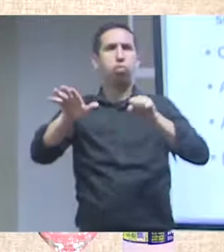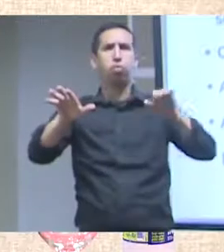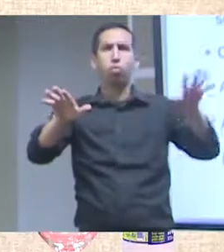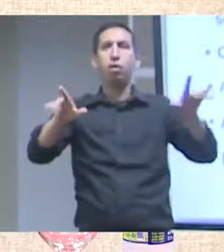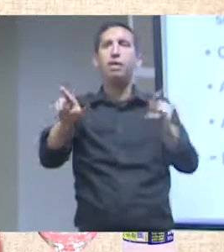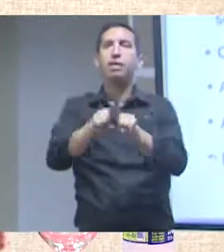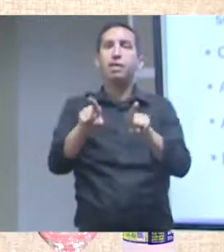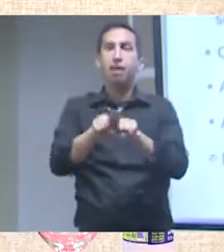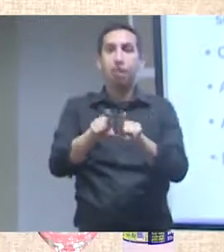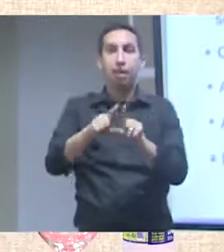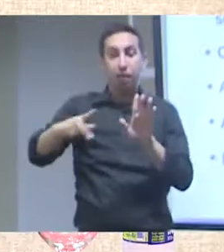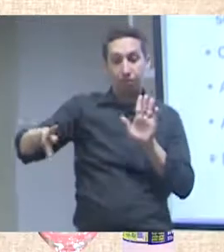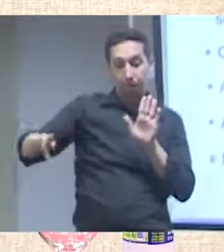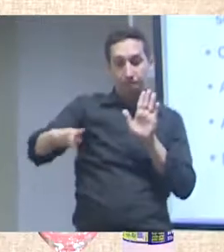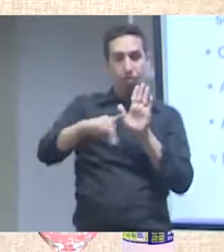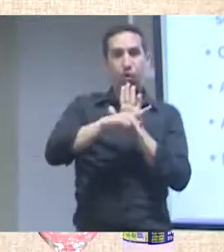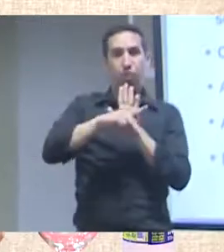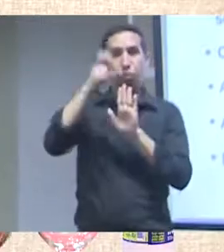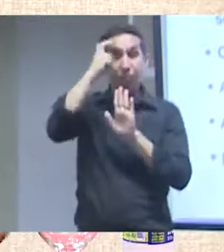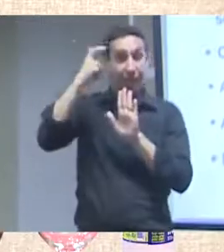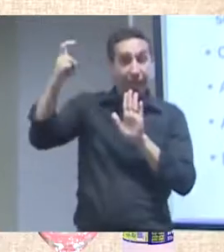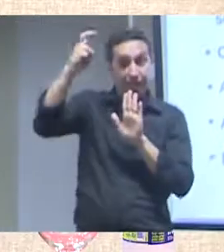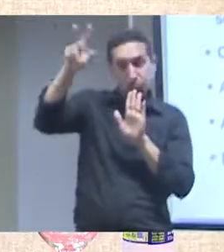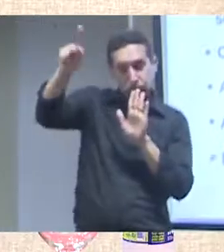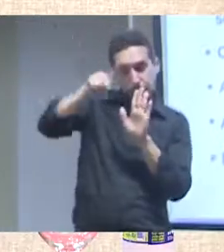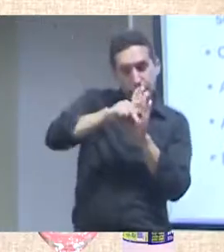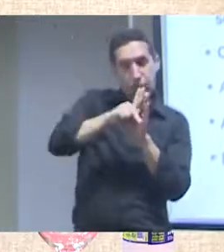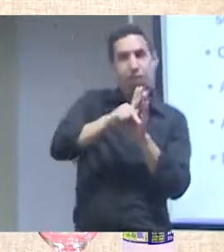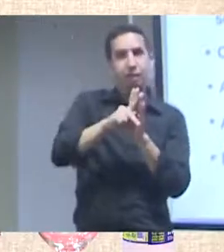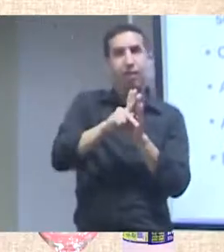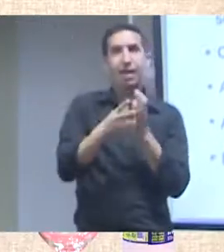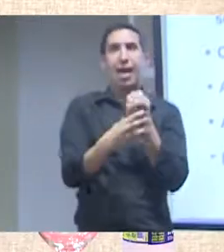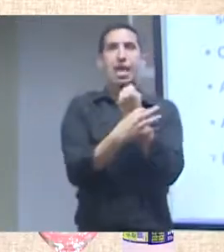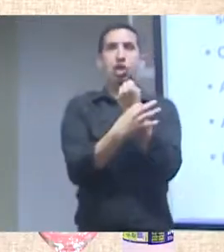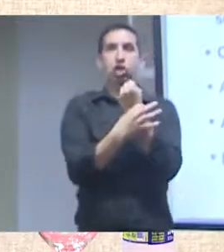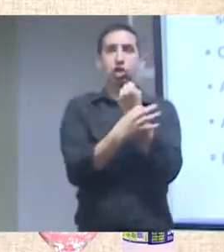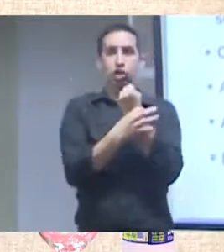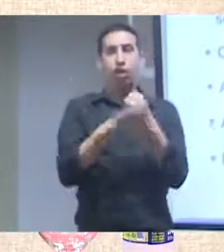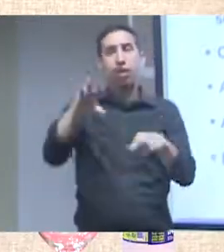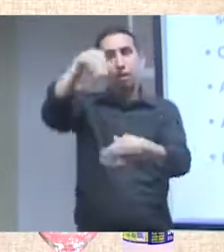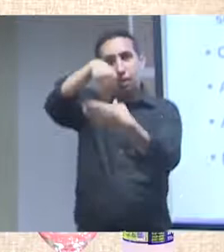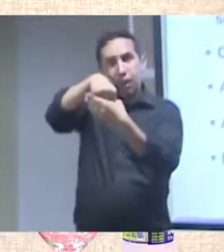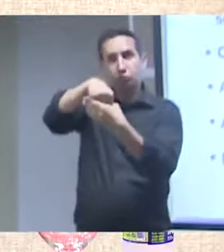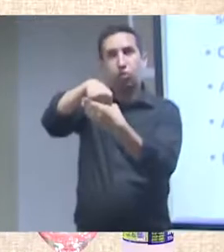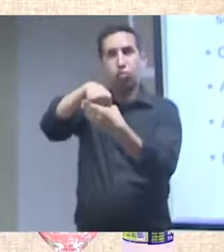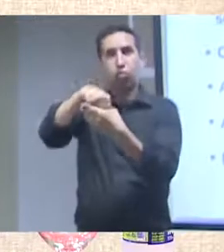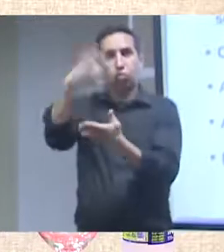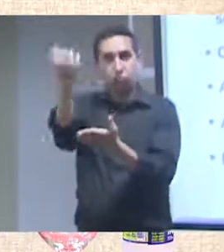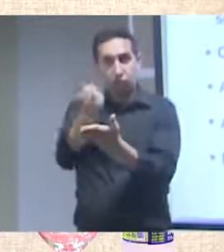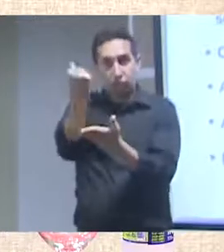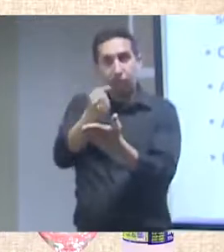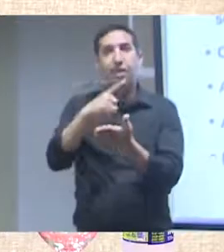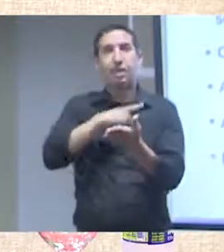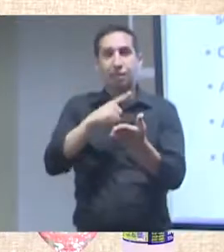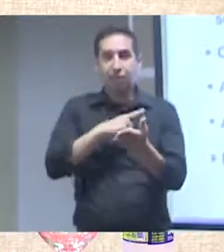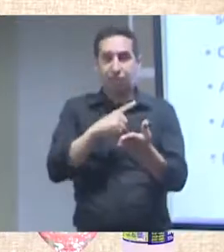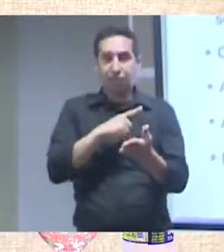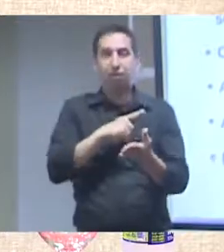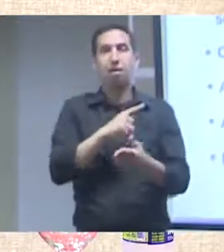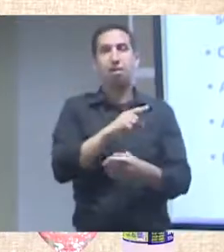surgindo em torno dos dados, existem institucionalidades em âmbito internacional que já